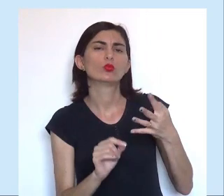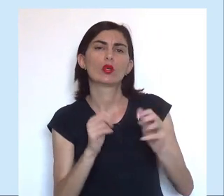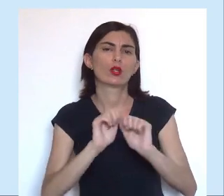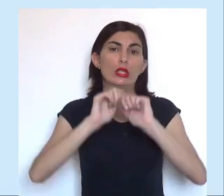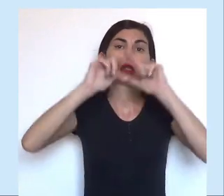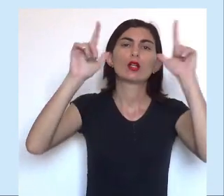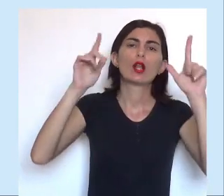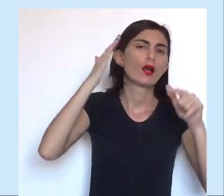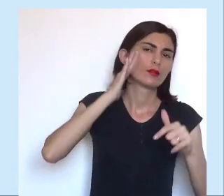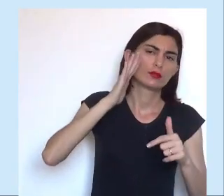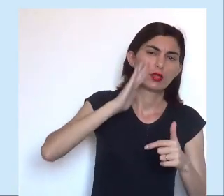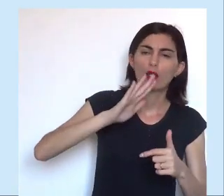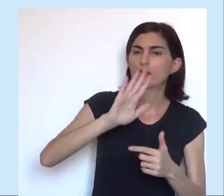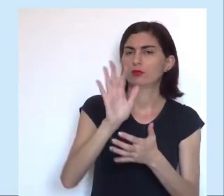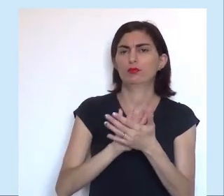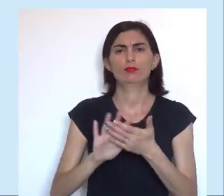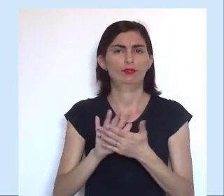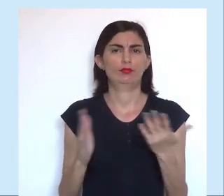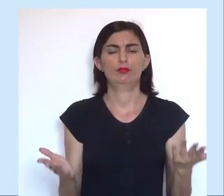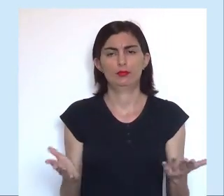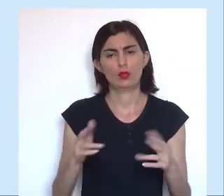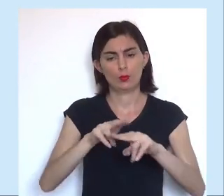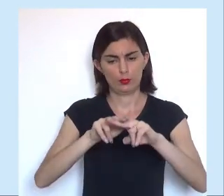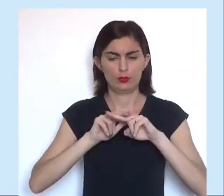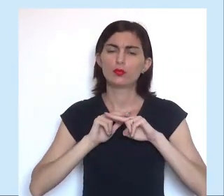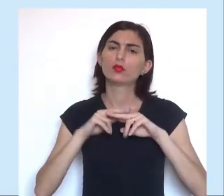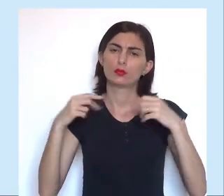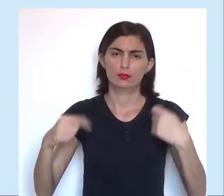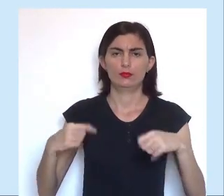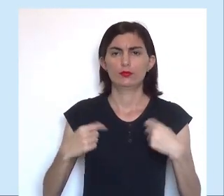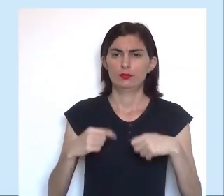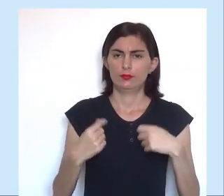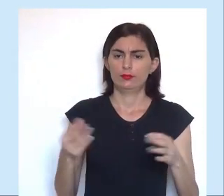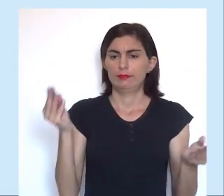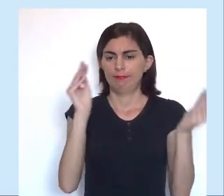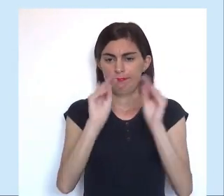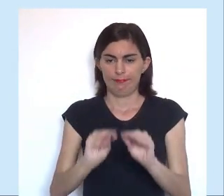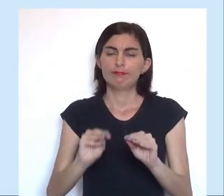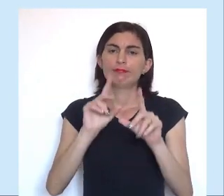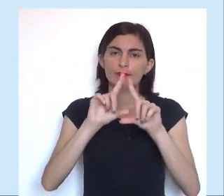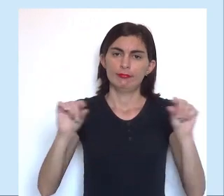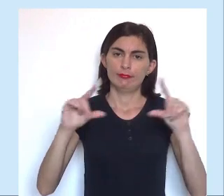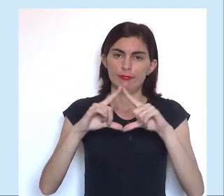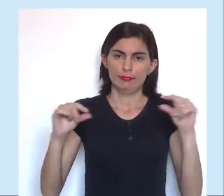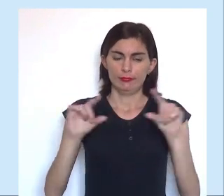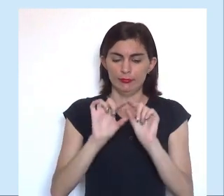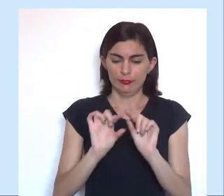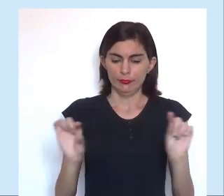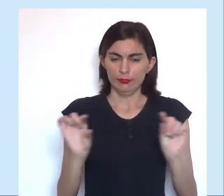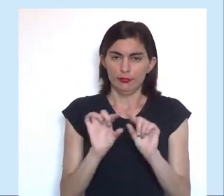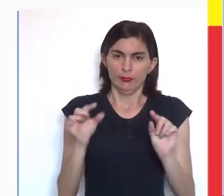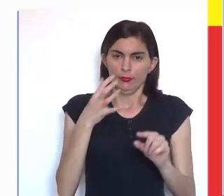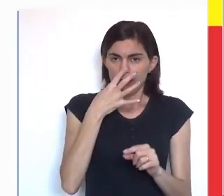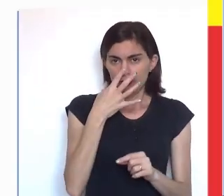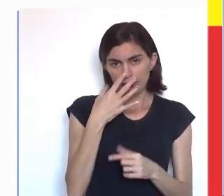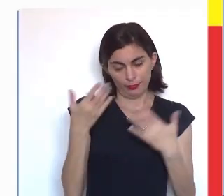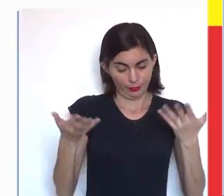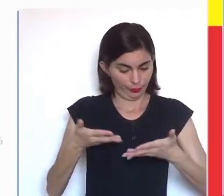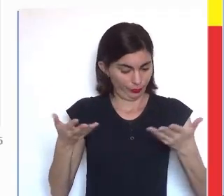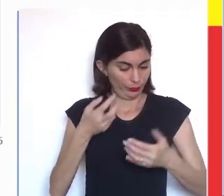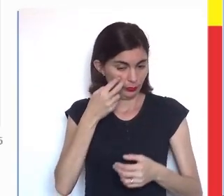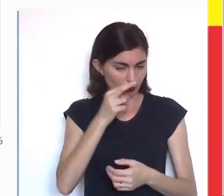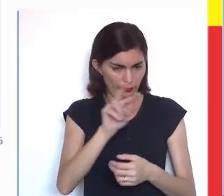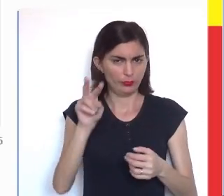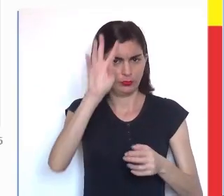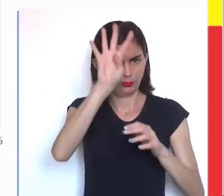clareza na interpretação do gráfico. Por isso que colocamos a legenda. Observe